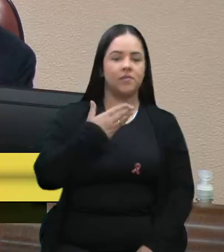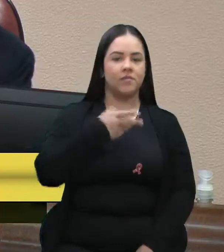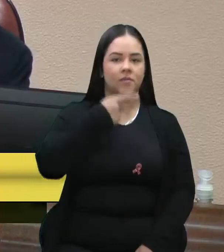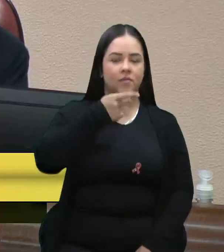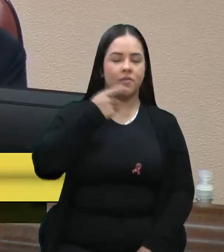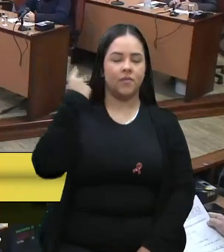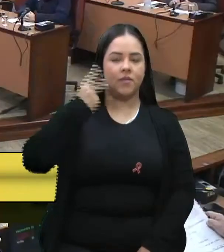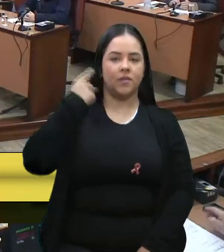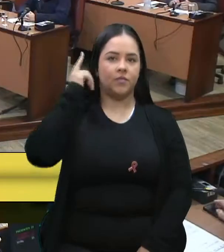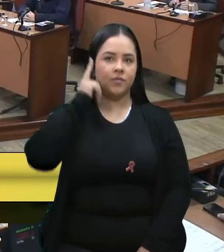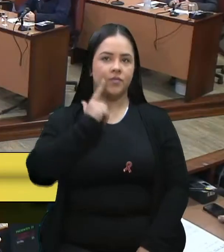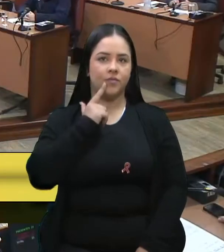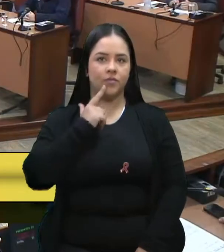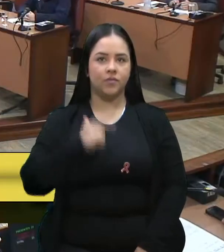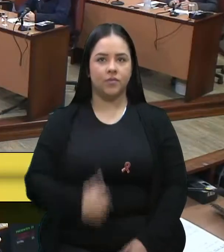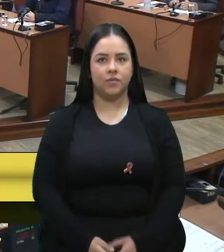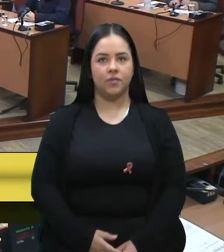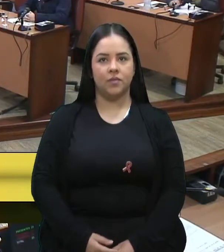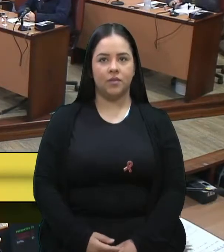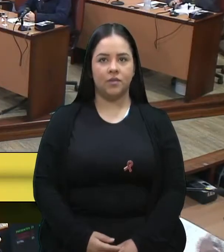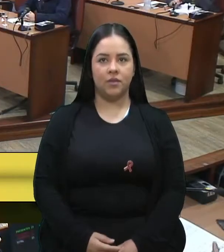Peço a palavra, Sr. Presidente.